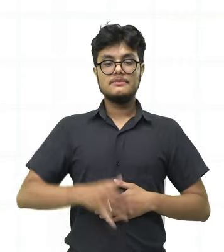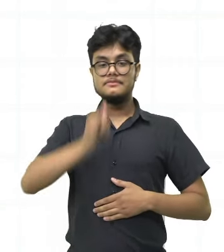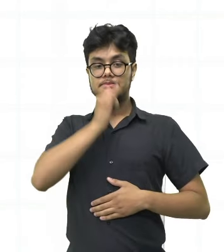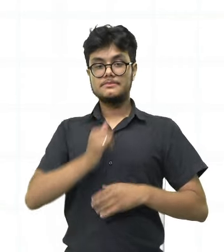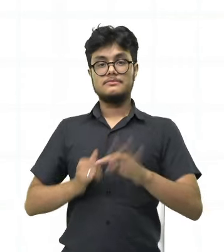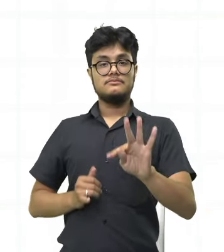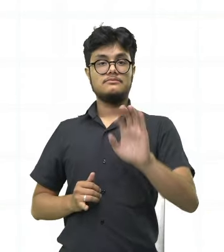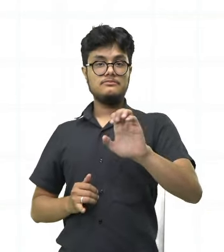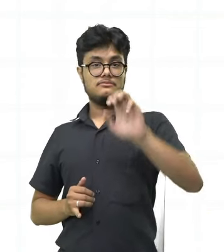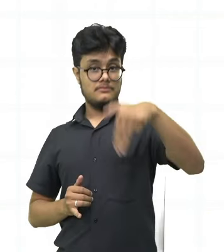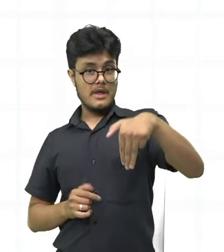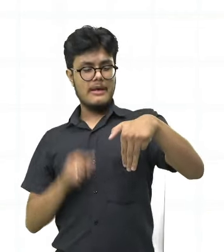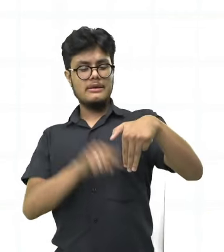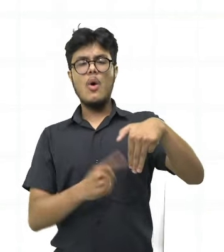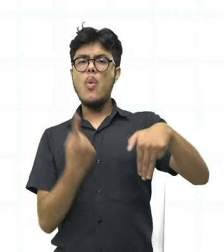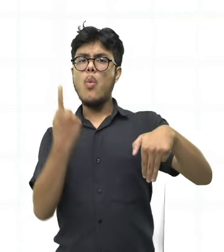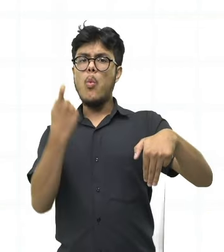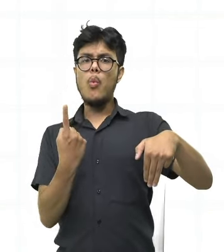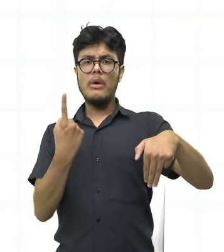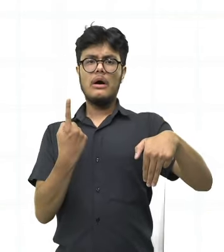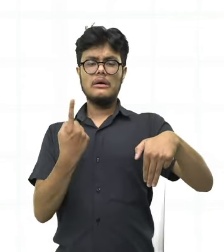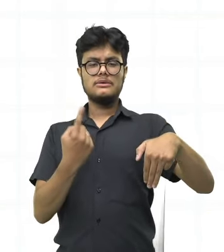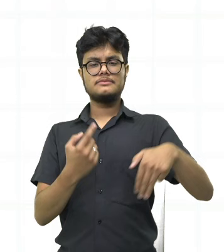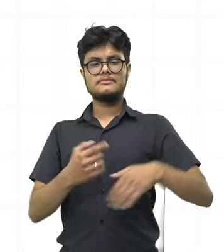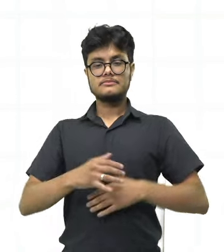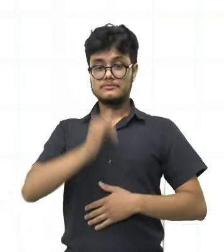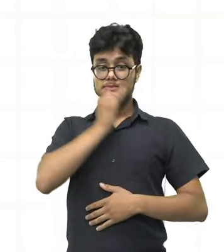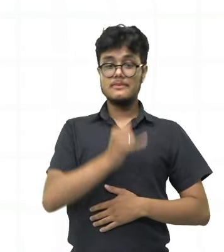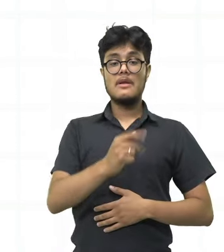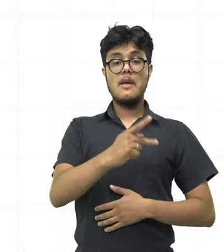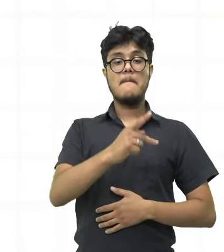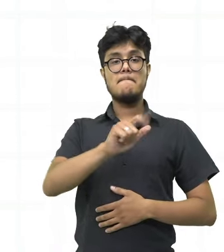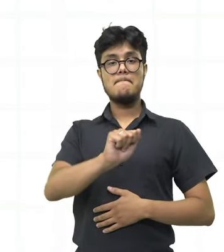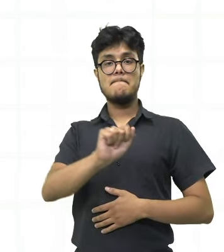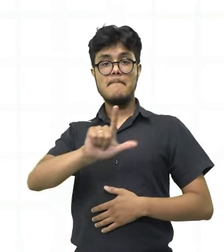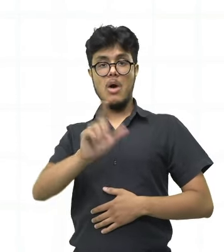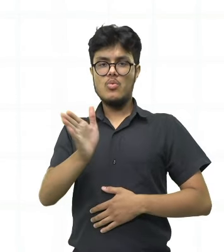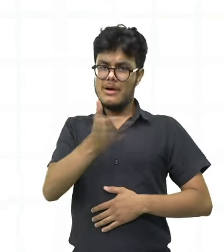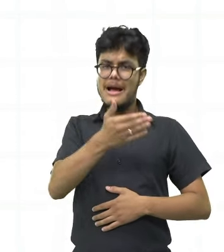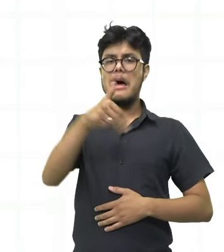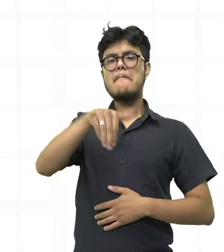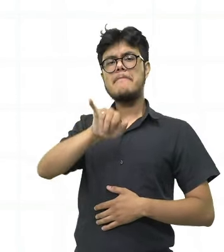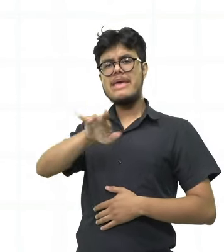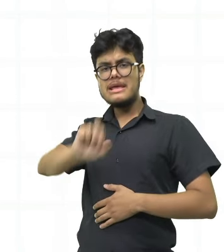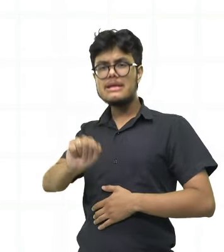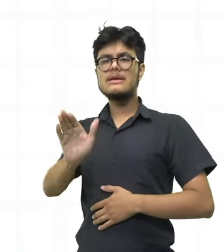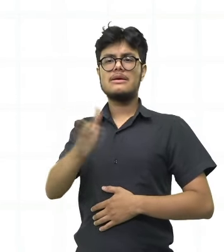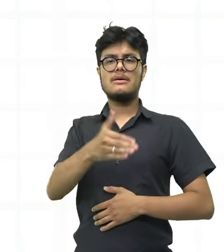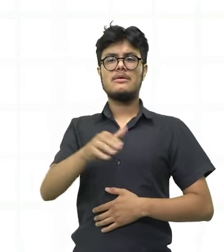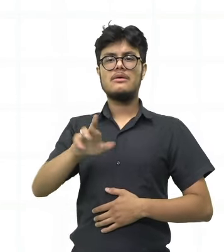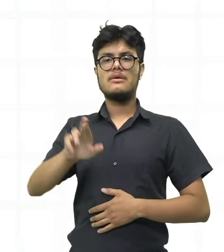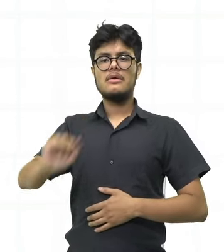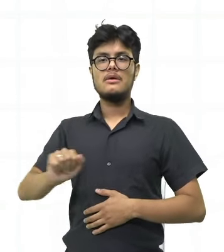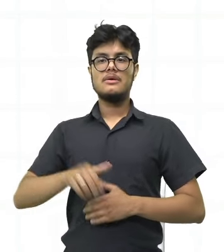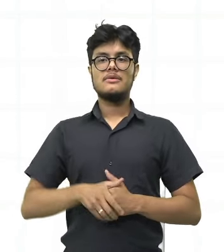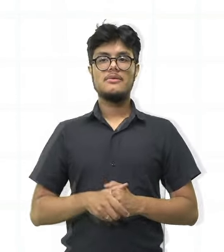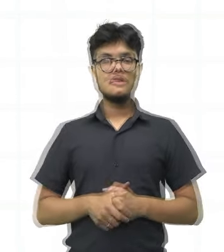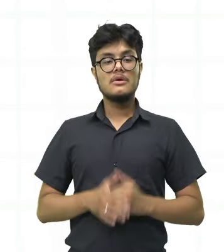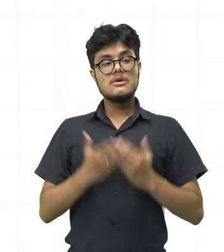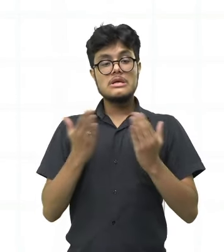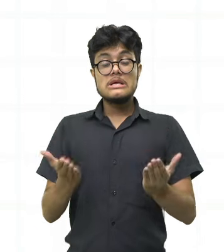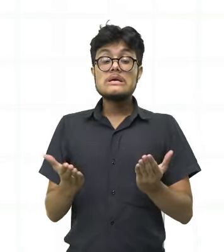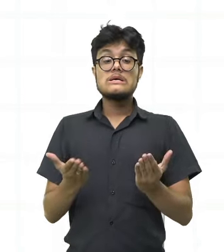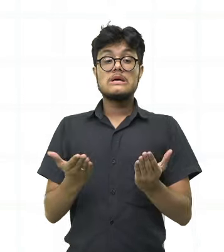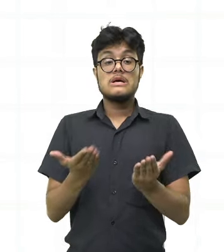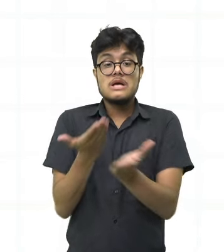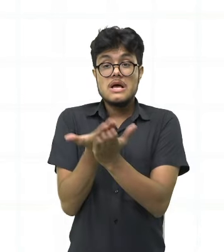monossílabo, então ele não se separa. Ó, palmeira. Uma, duas, três, né? Muito bem. Então, lembrando que a gente está